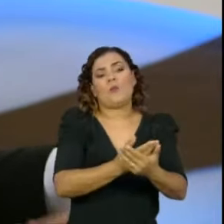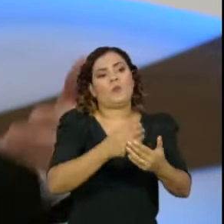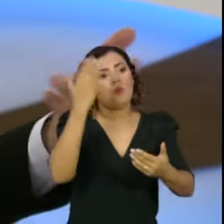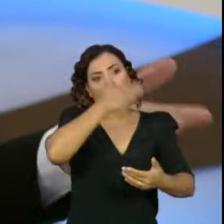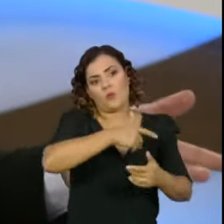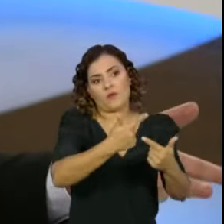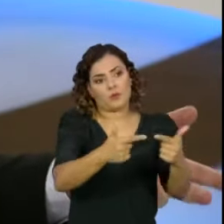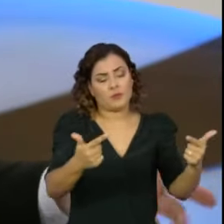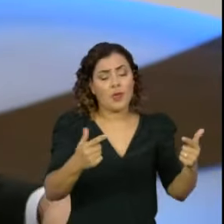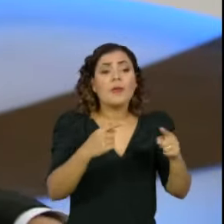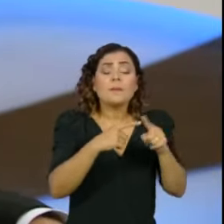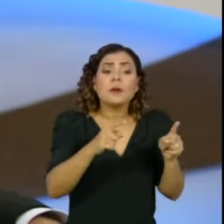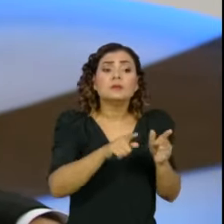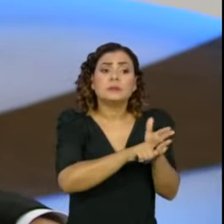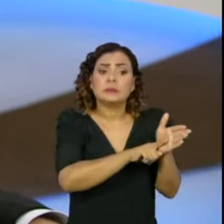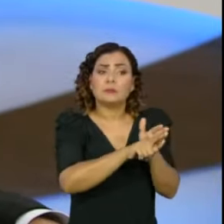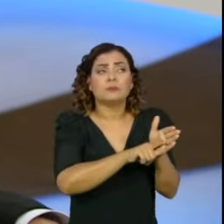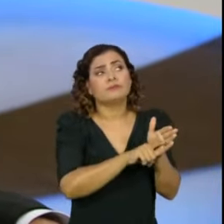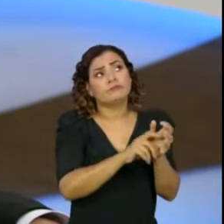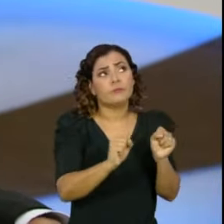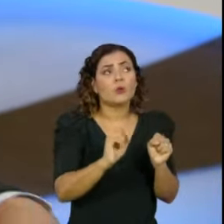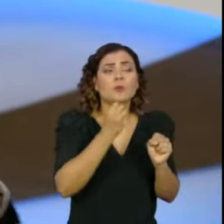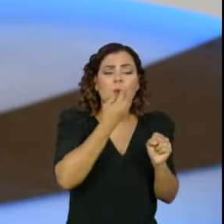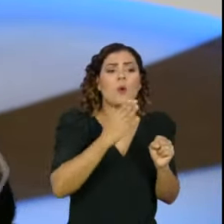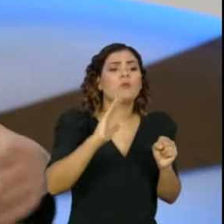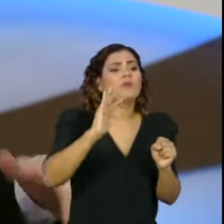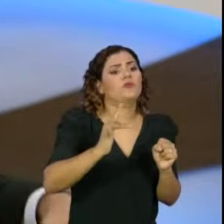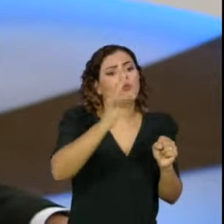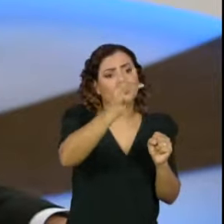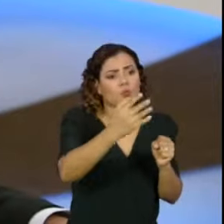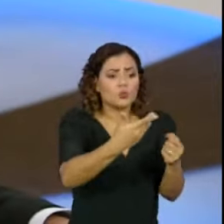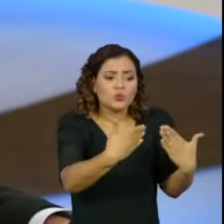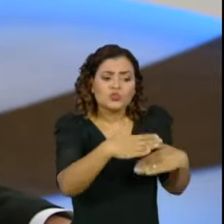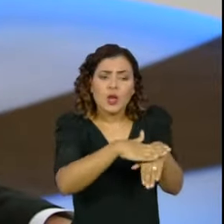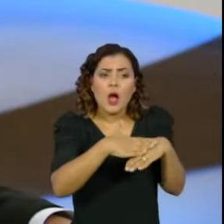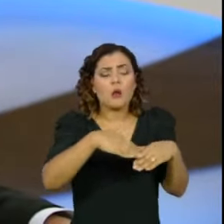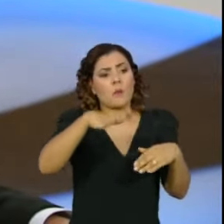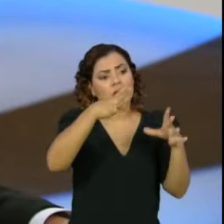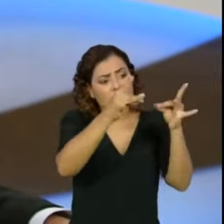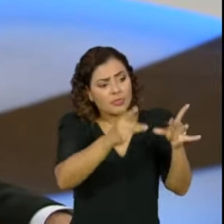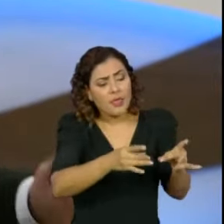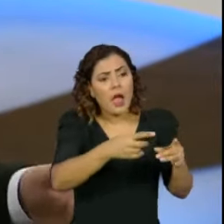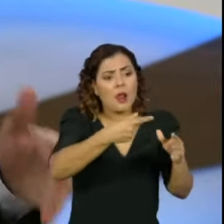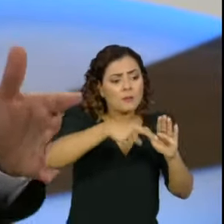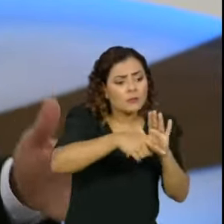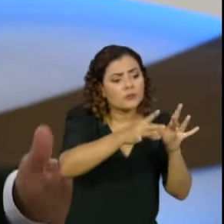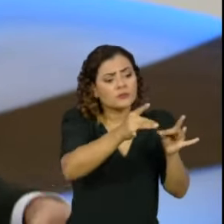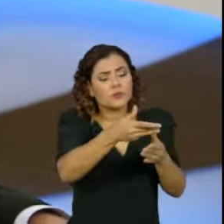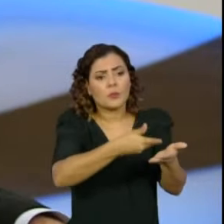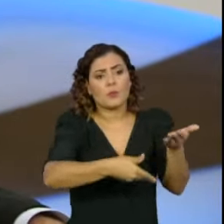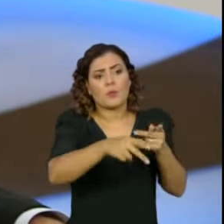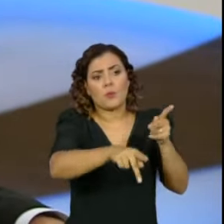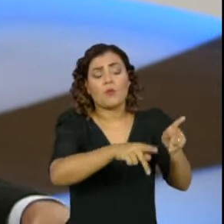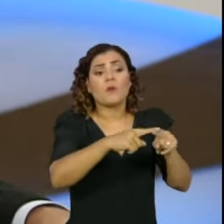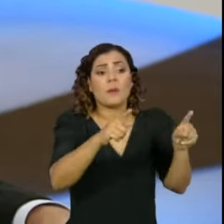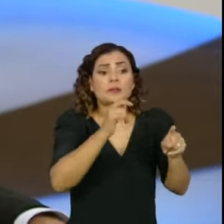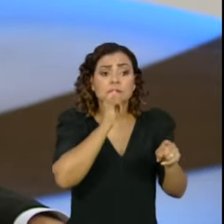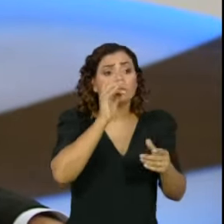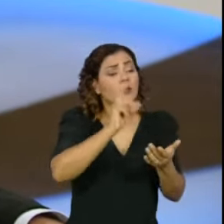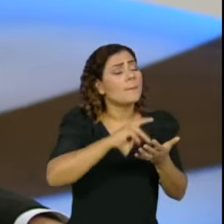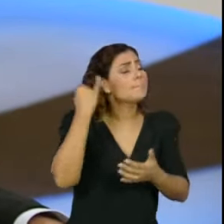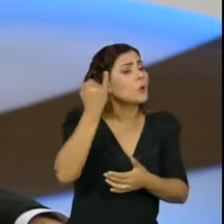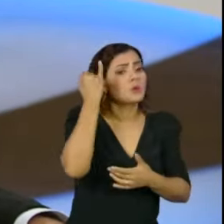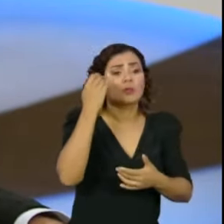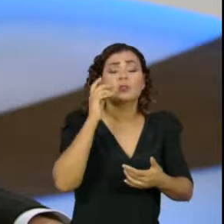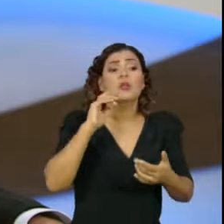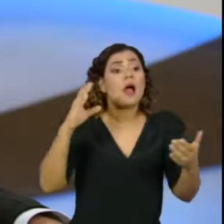desvinculação para um exame oportuno dessa matéria, com um diálogo mais amplo com a sociedade, mas, por exemplo, a questão dos gatilhos é fundamental